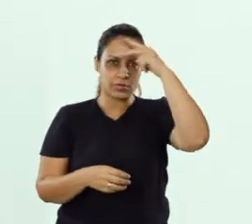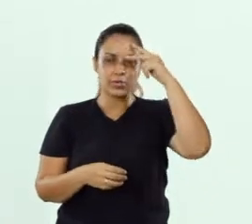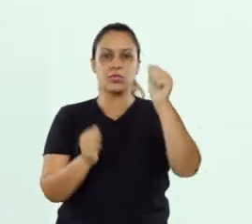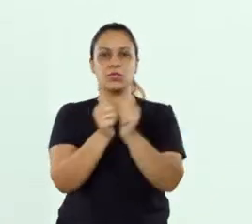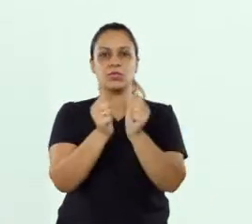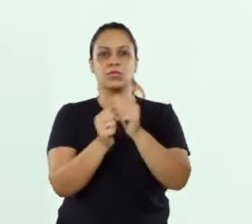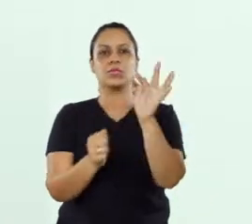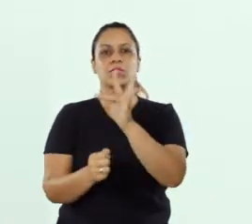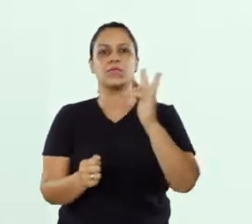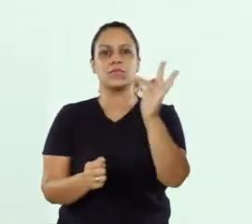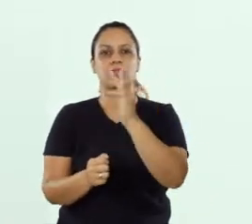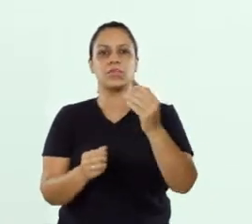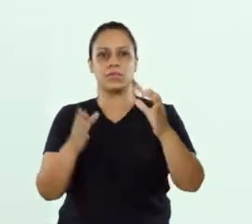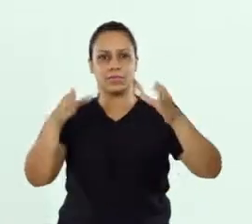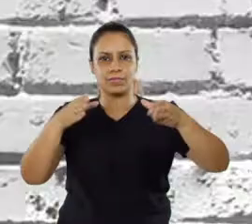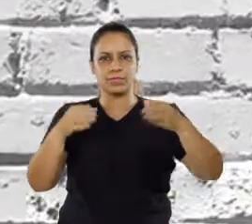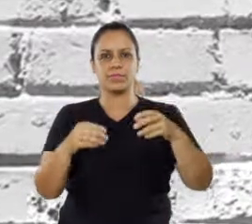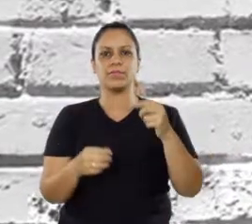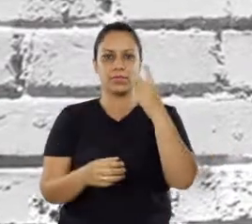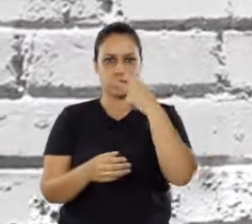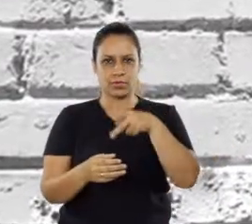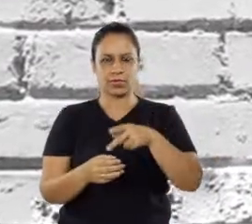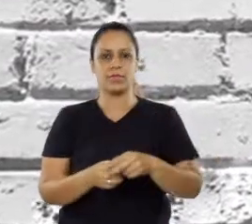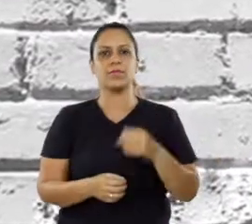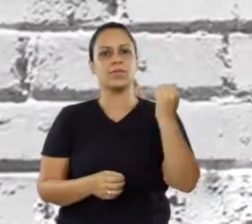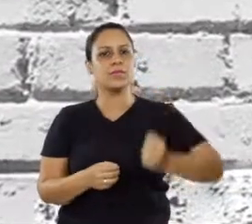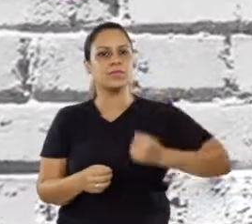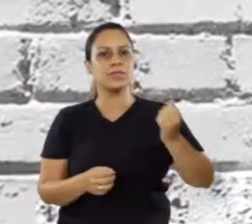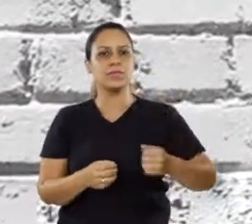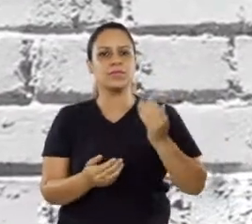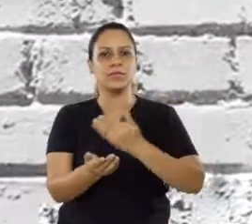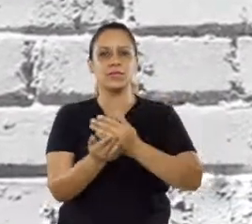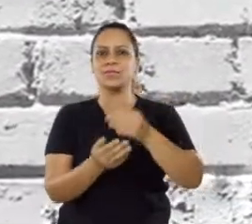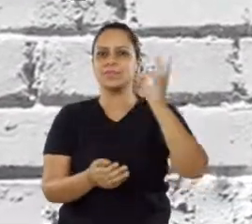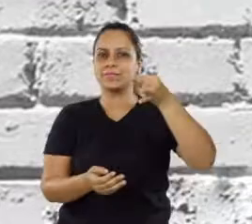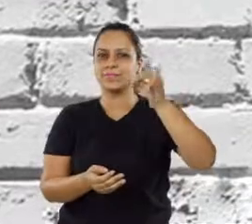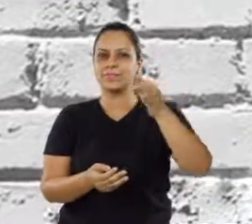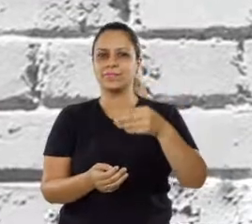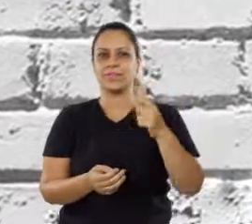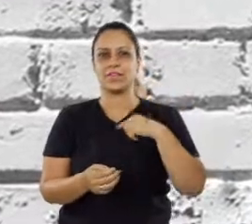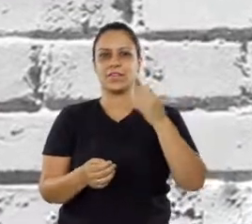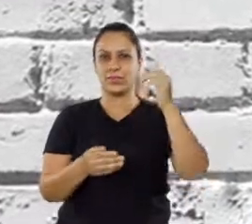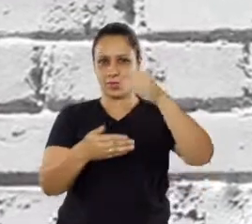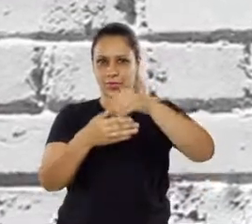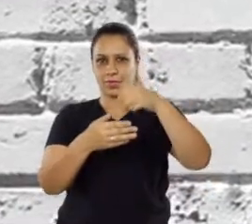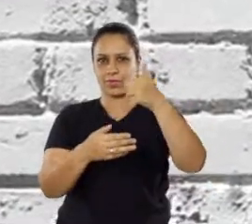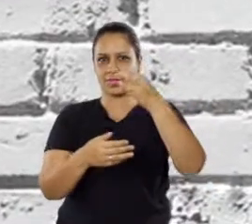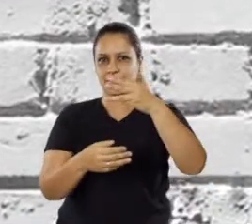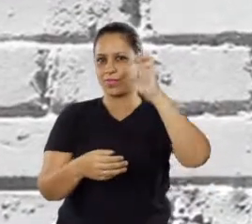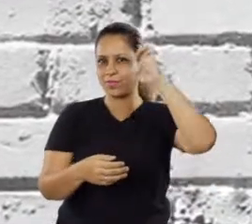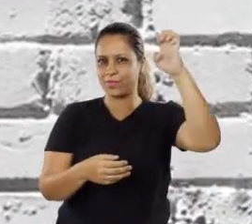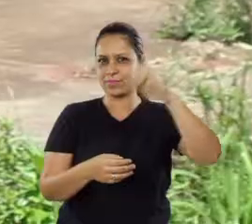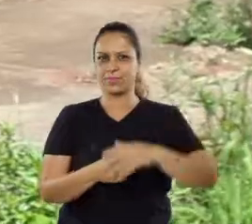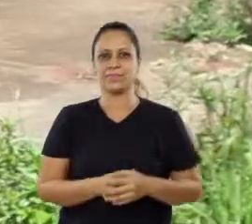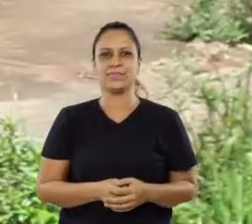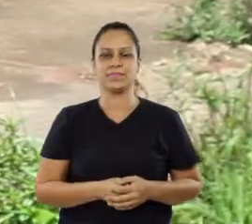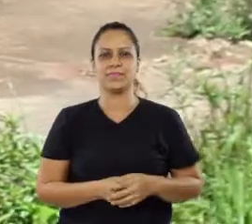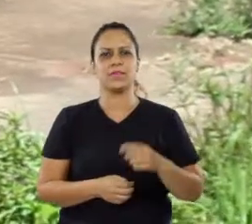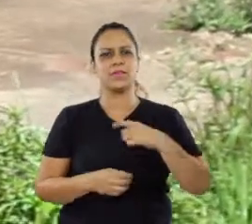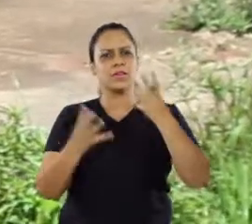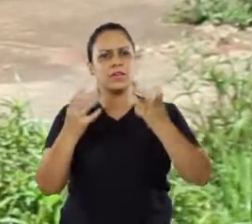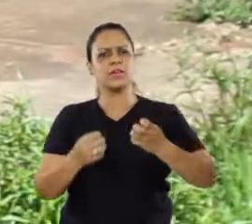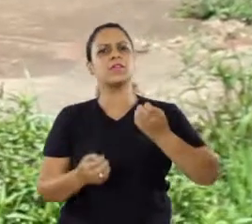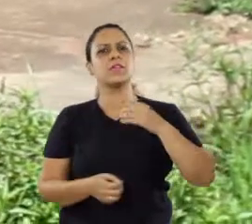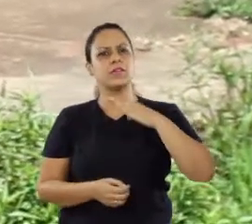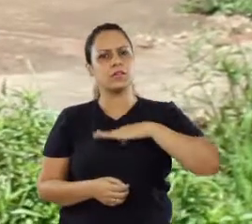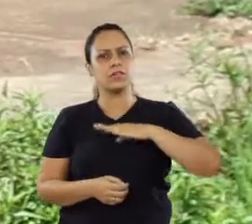universidades e centros de pesquisa. Araraquara funcionando direitinho, eu voto 13, eu voto Edinho. Eu queria uma